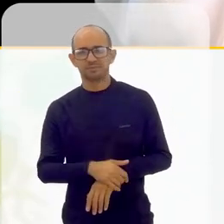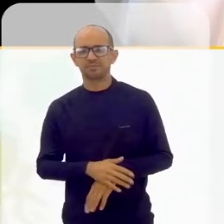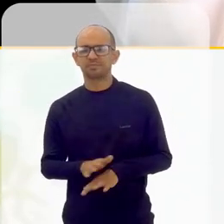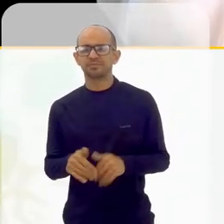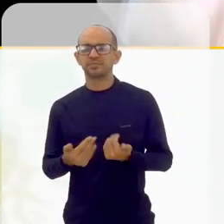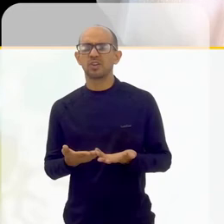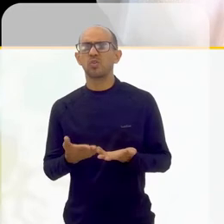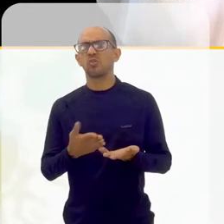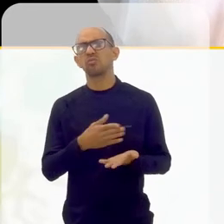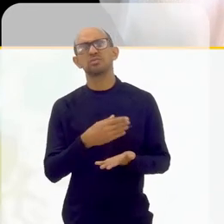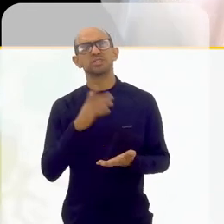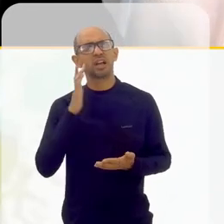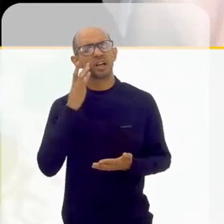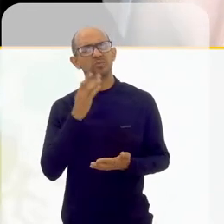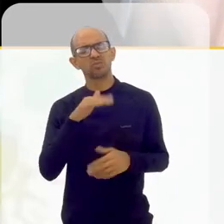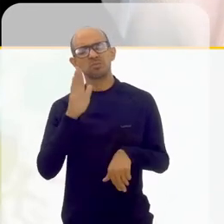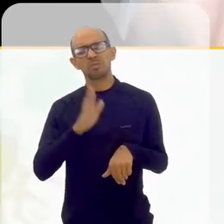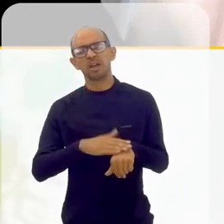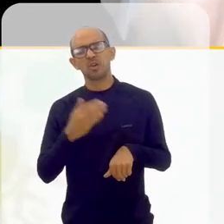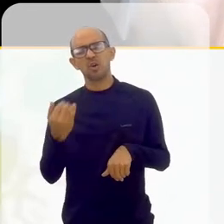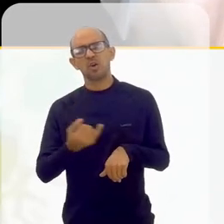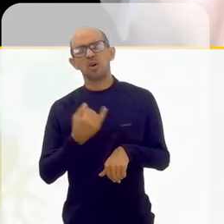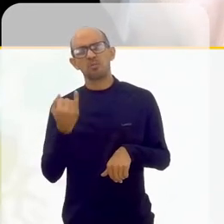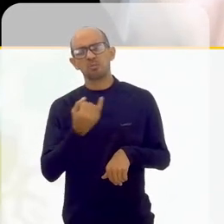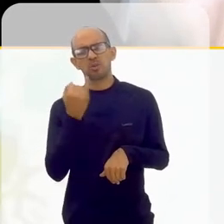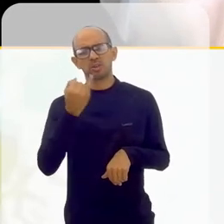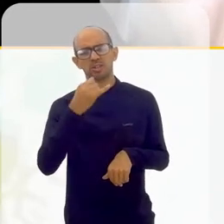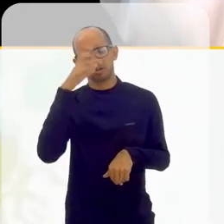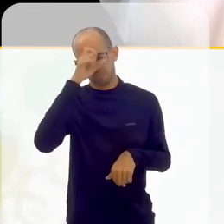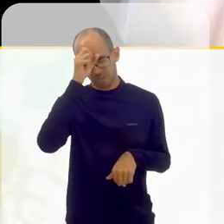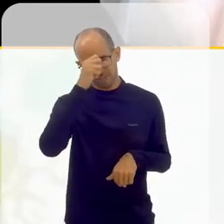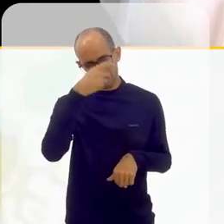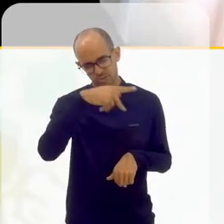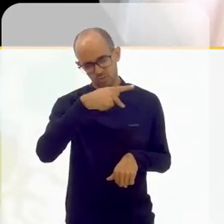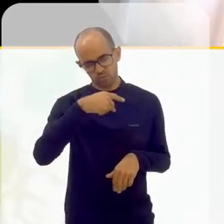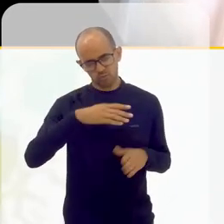O que você acha que foi o maior aprendizado nesse período aí?